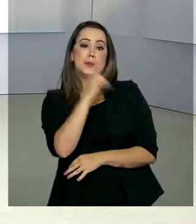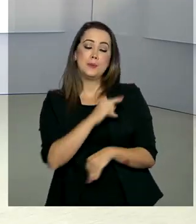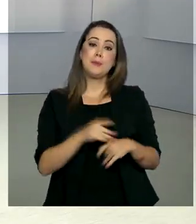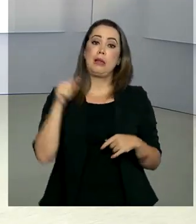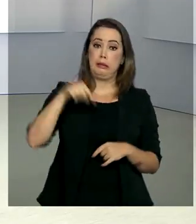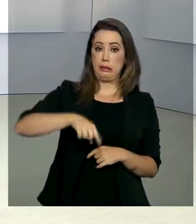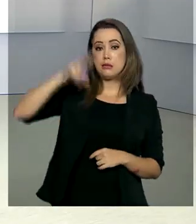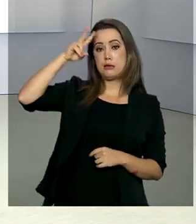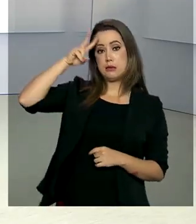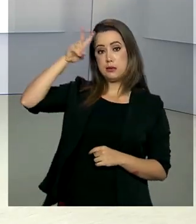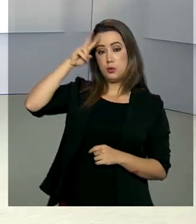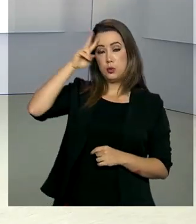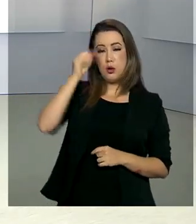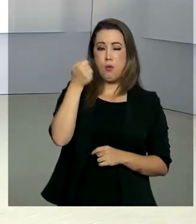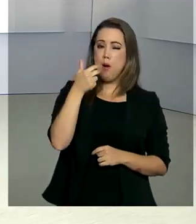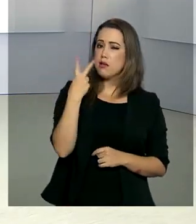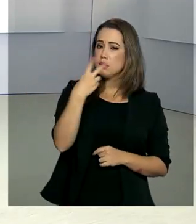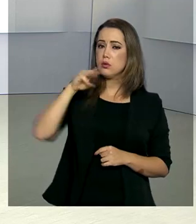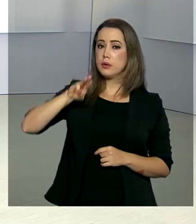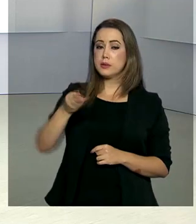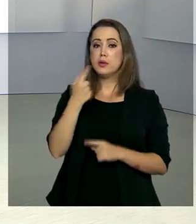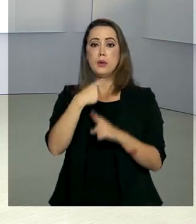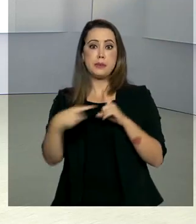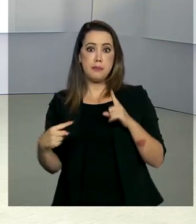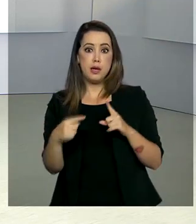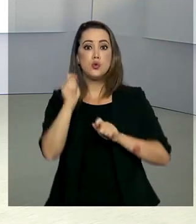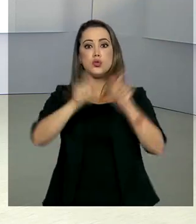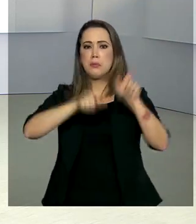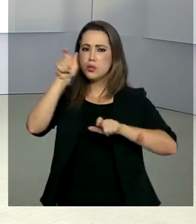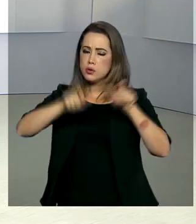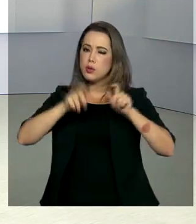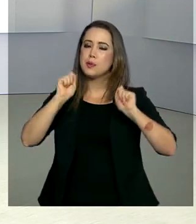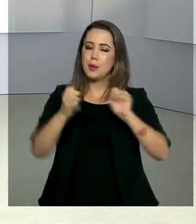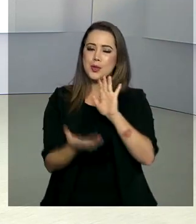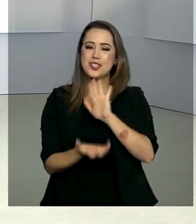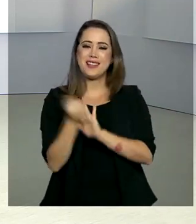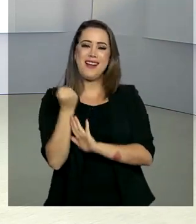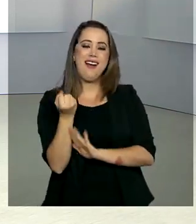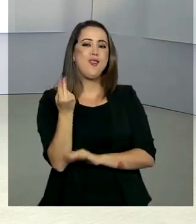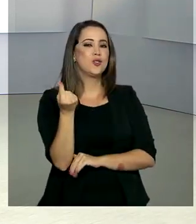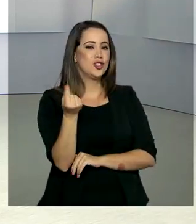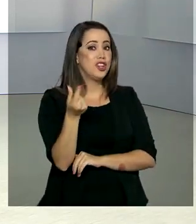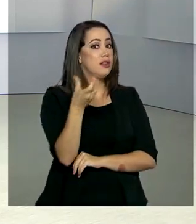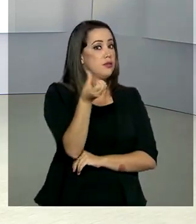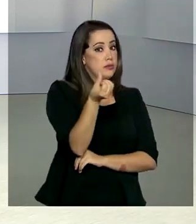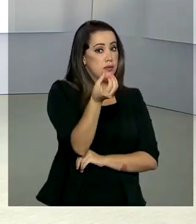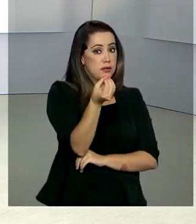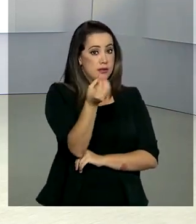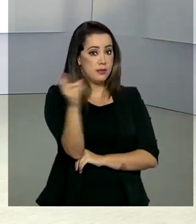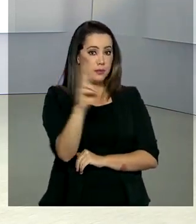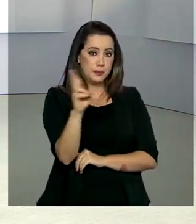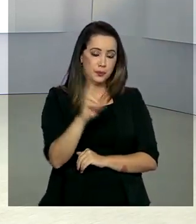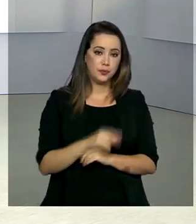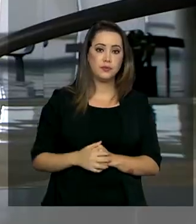Nesta segunda-feira, quase 2,5 milhões de trabalhadores poderão sacar os 600 reais em dinheiro.